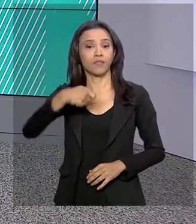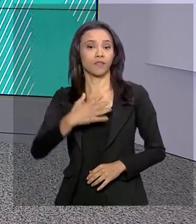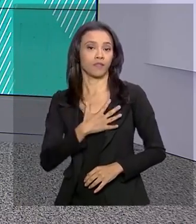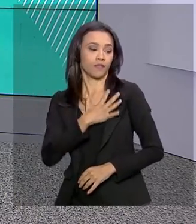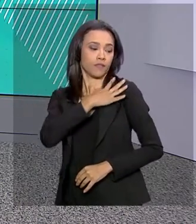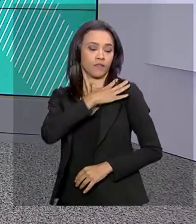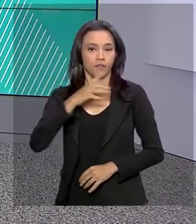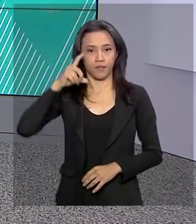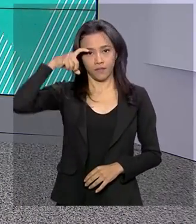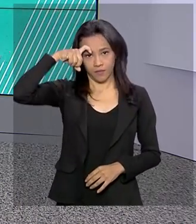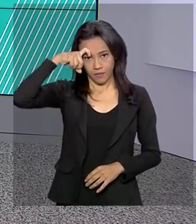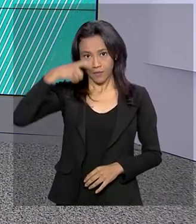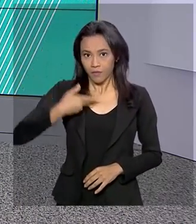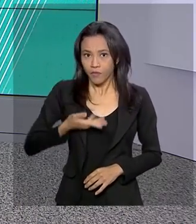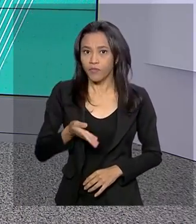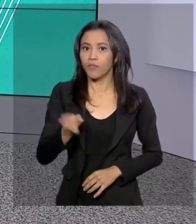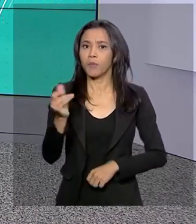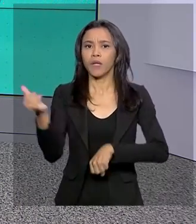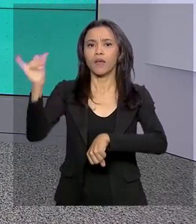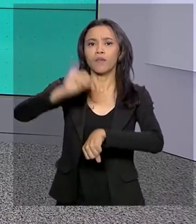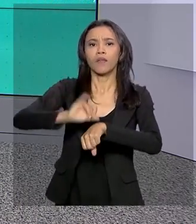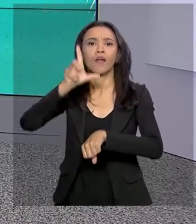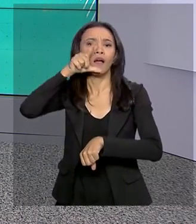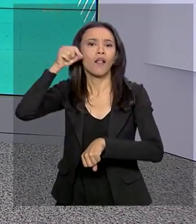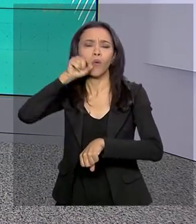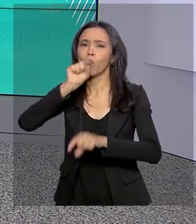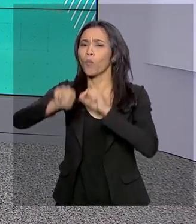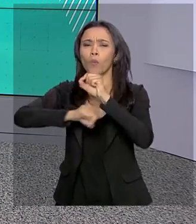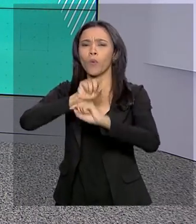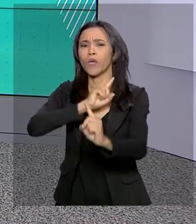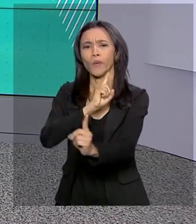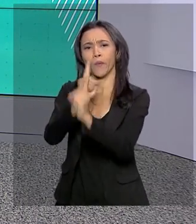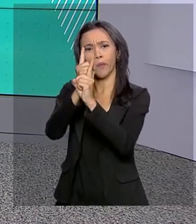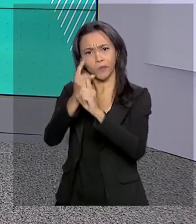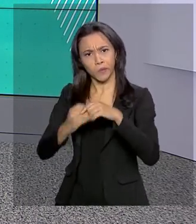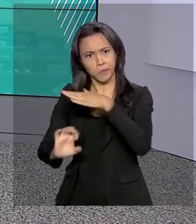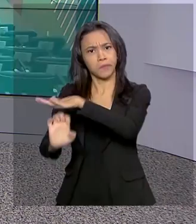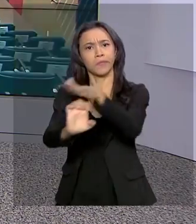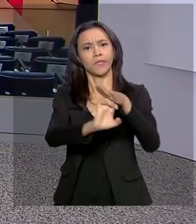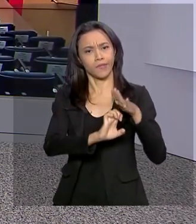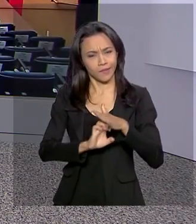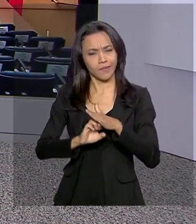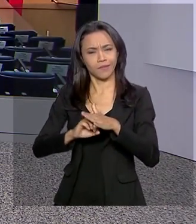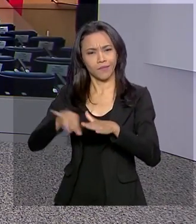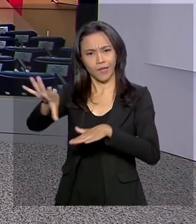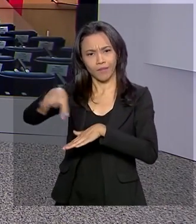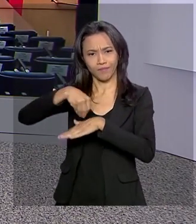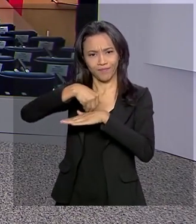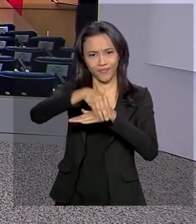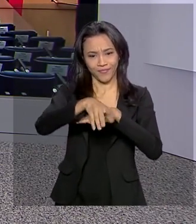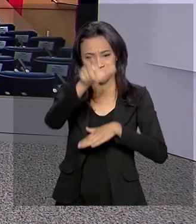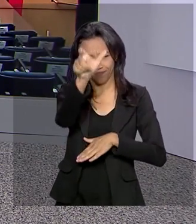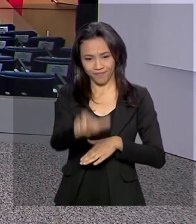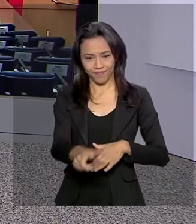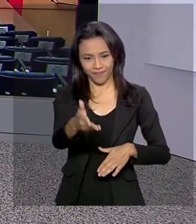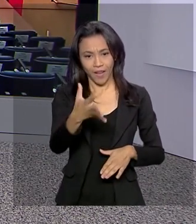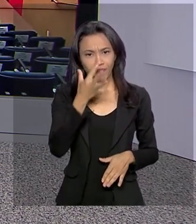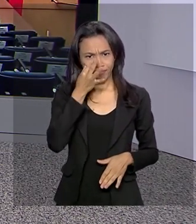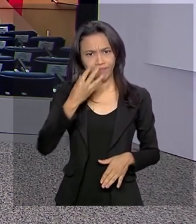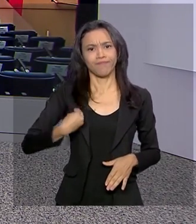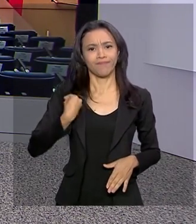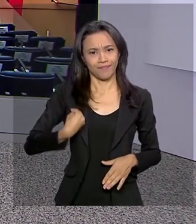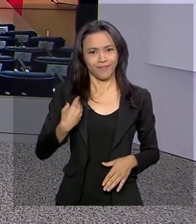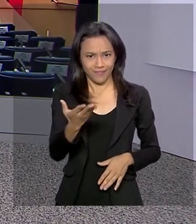está hoje em Maceió, Alagoas, para encontros com empresários. O repórter Pablo Mundim traz as informações também ao vivo da